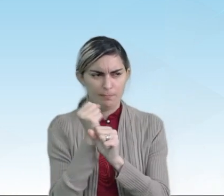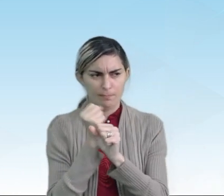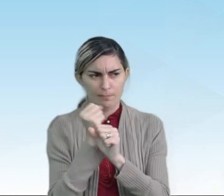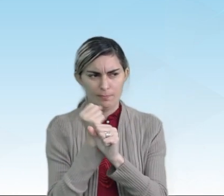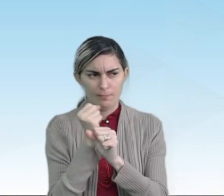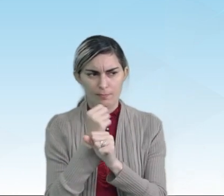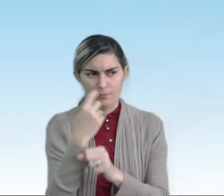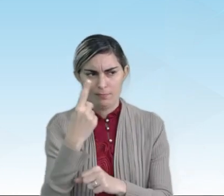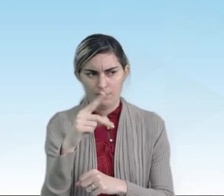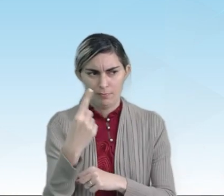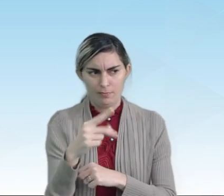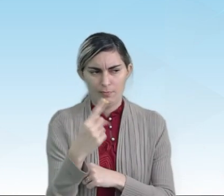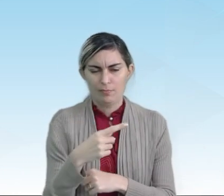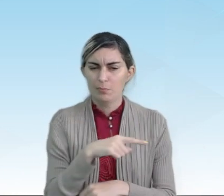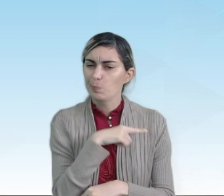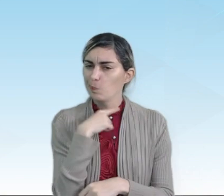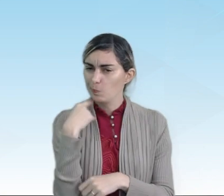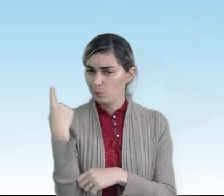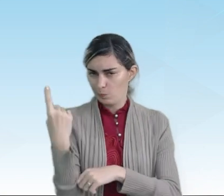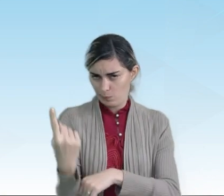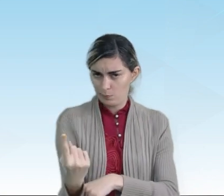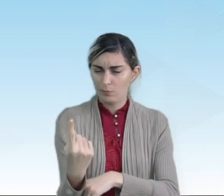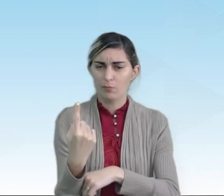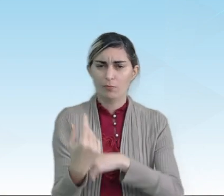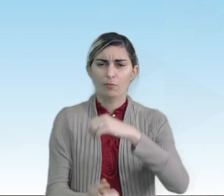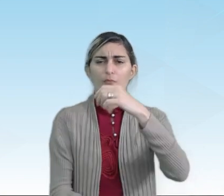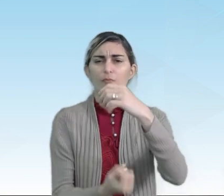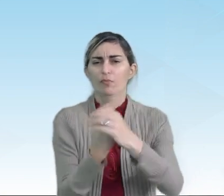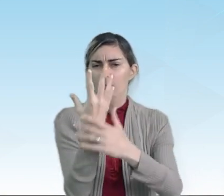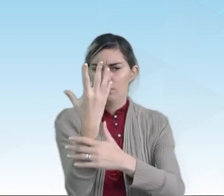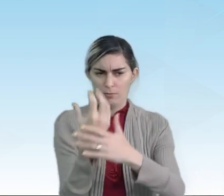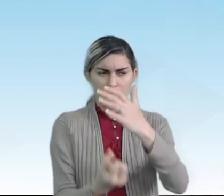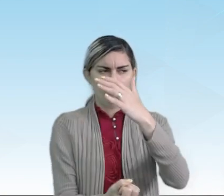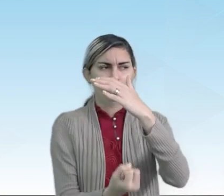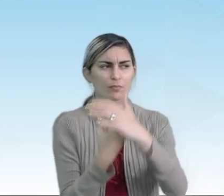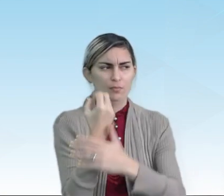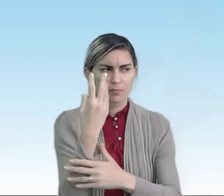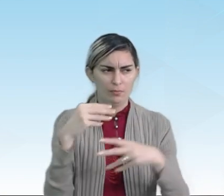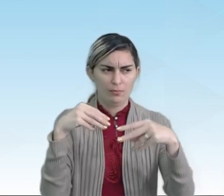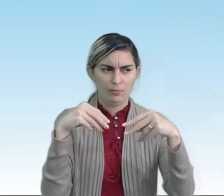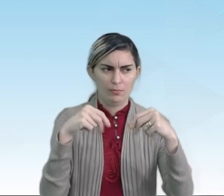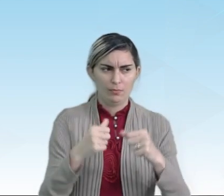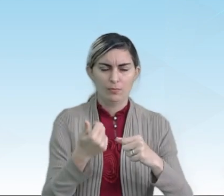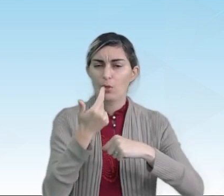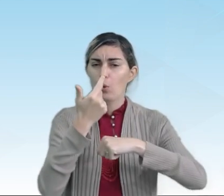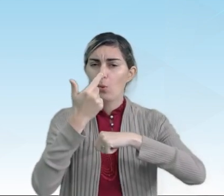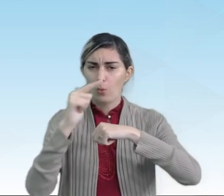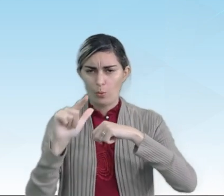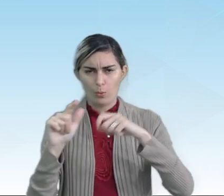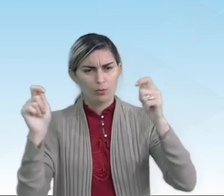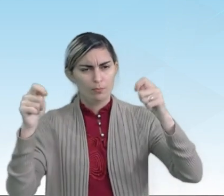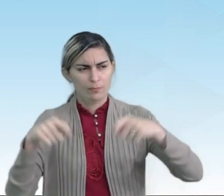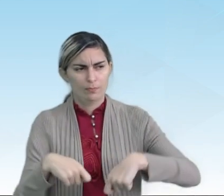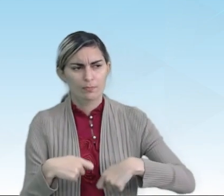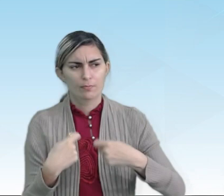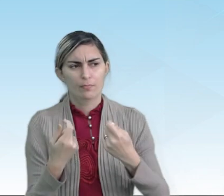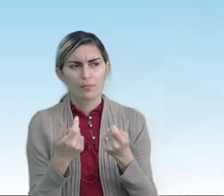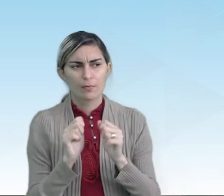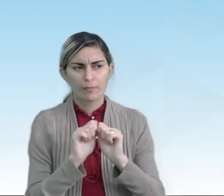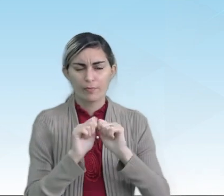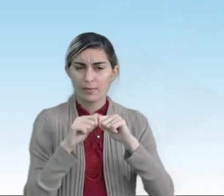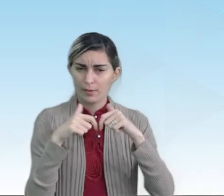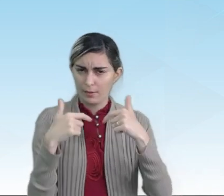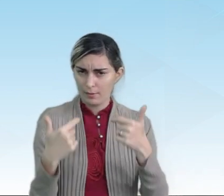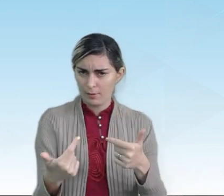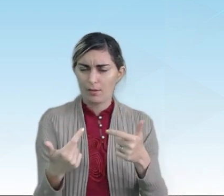Esse dinossauro, ele morreu, foram se criando camadas de terra e outras camadas por cima. E é claro